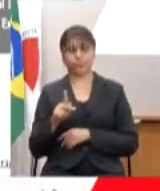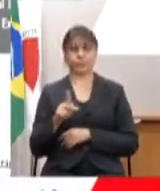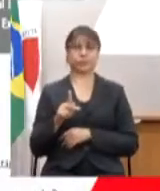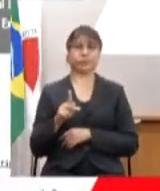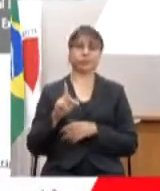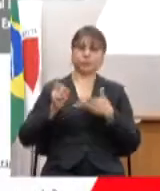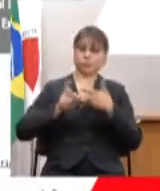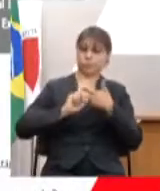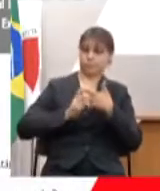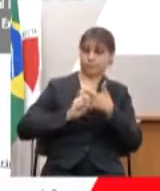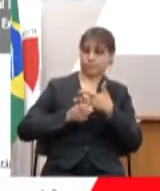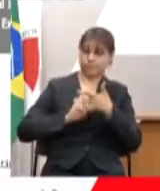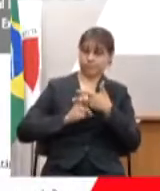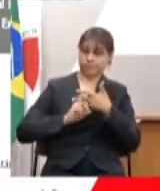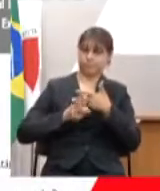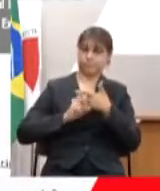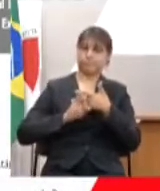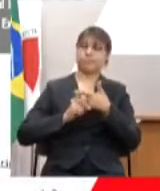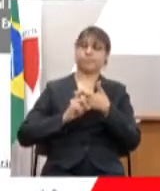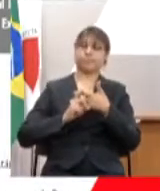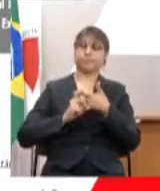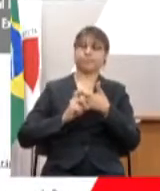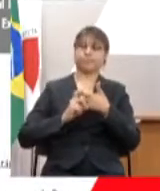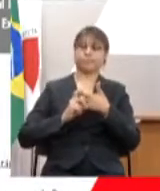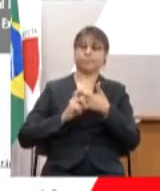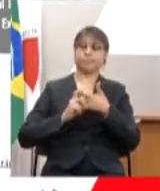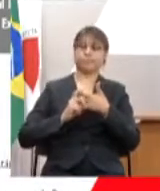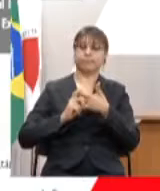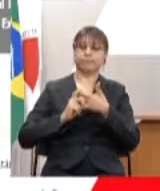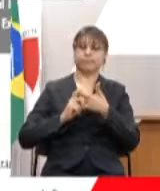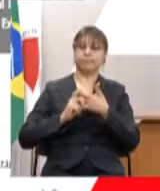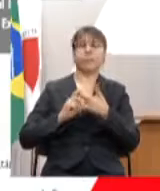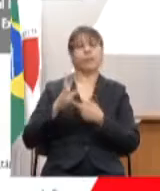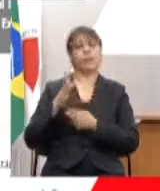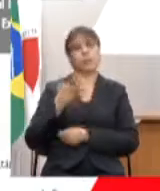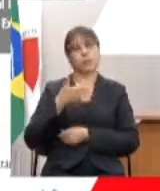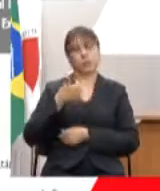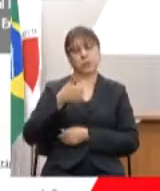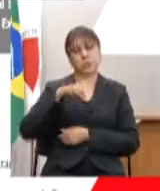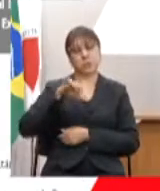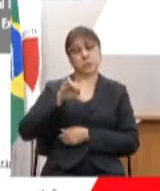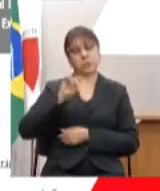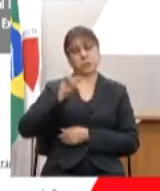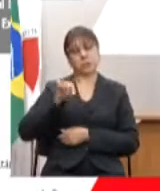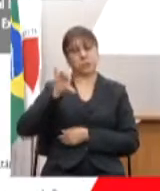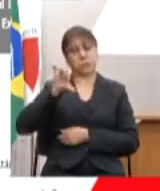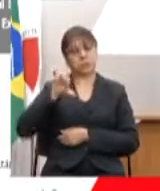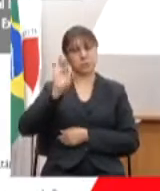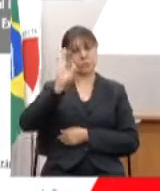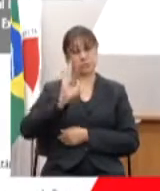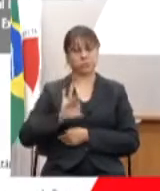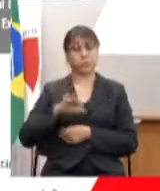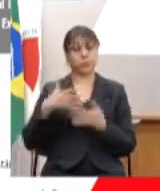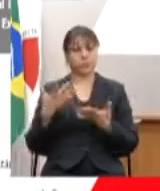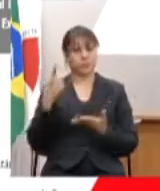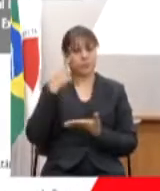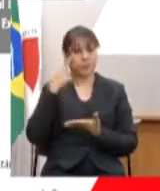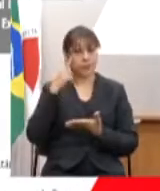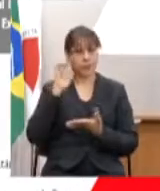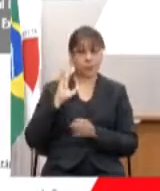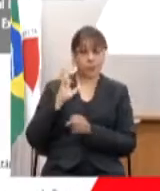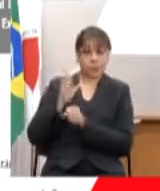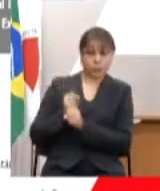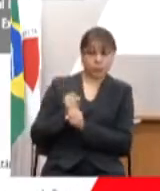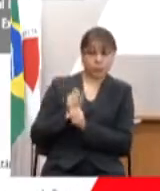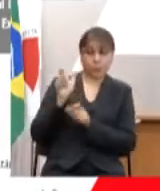Executivo, outros 19,9%. Então, só em termos de pessoal do